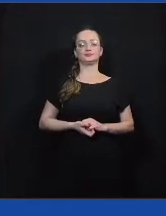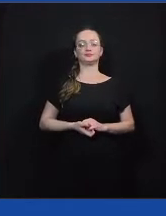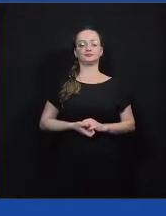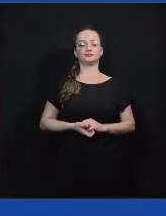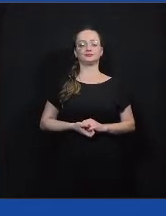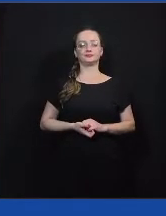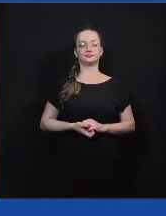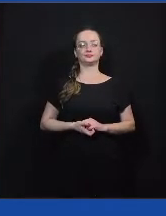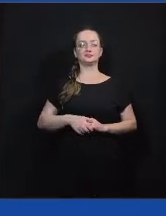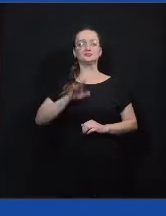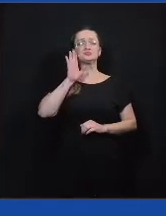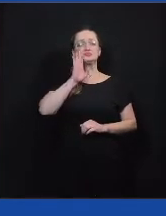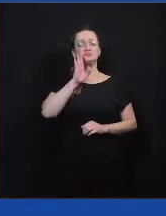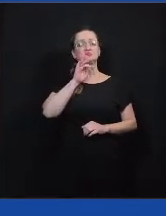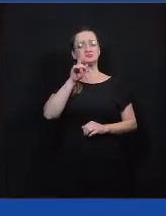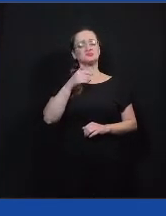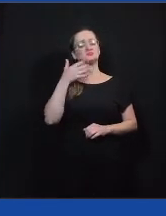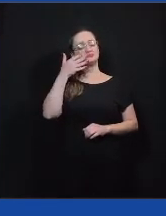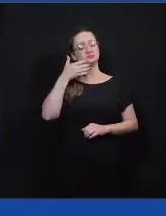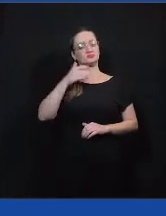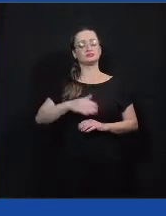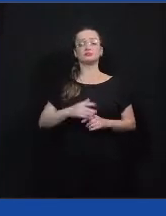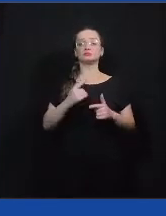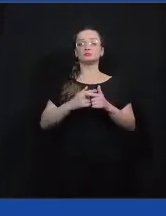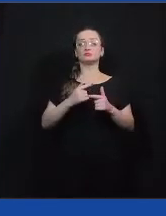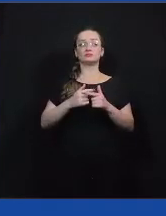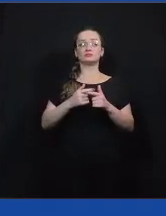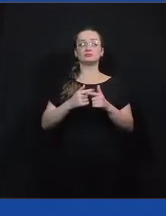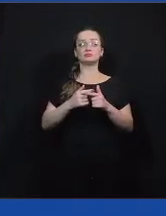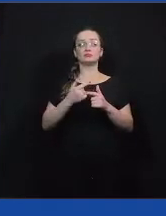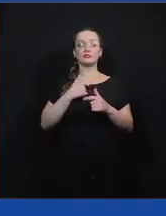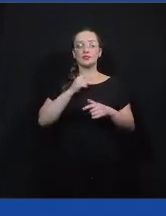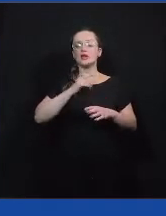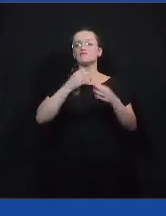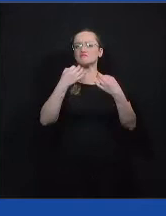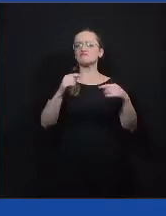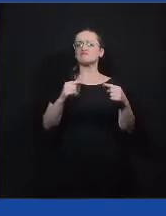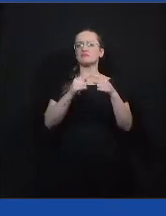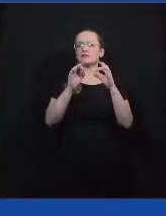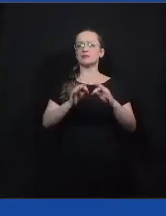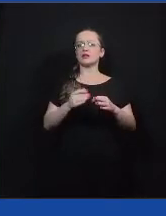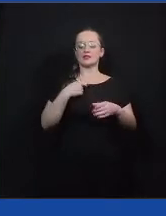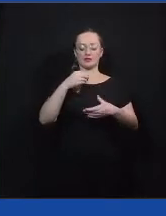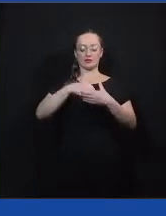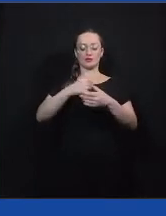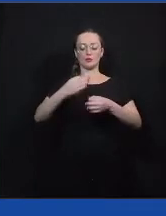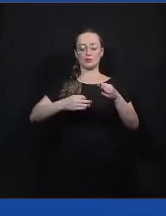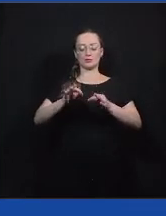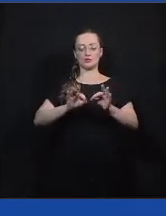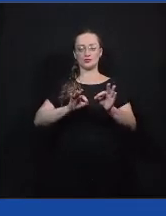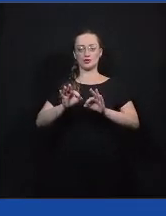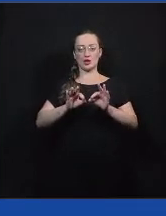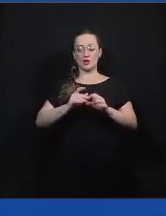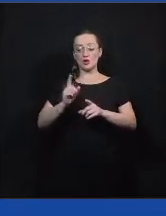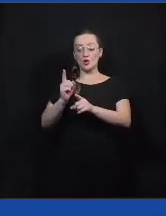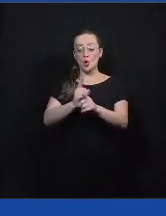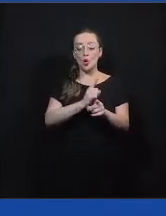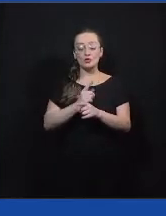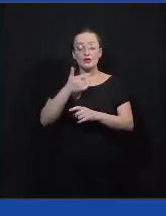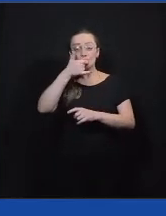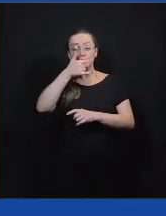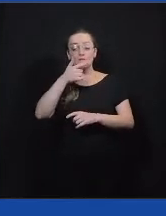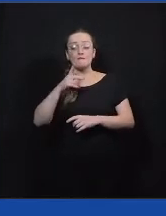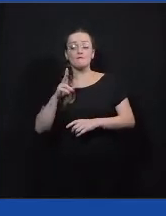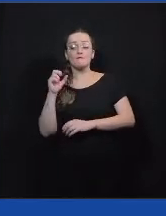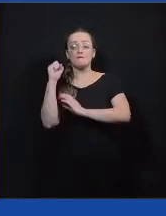Muito legal você falar isso, Gabi, porque para o Terroir faz todo sentido fazer os projetos encontrando as forças que existem nos lugares,